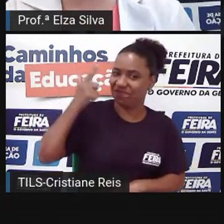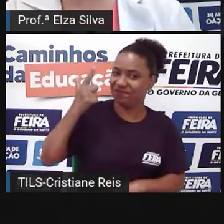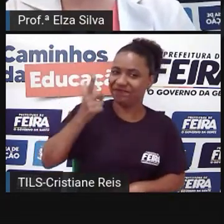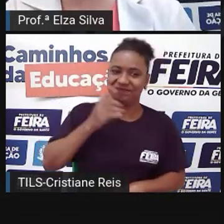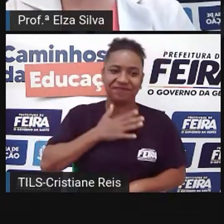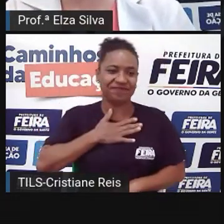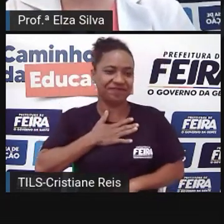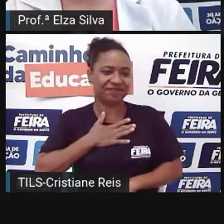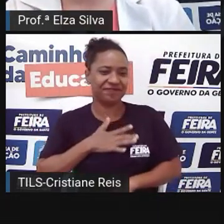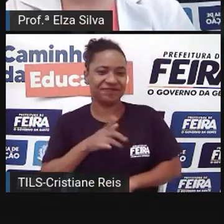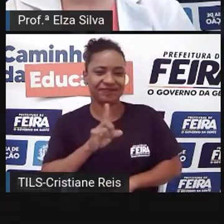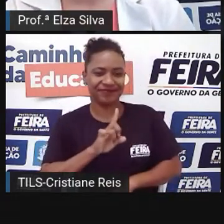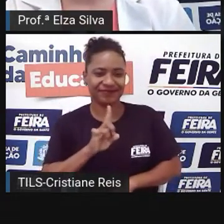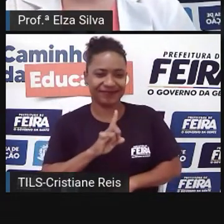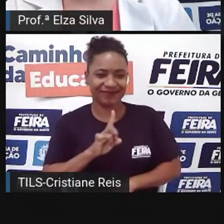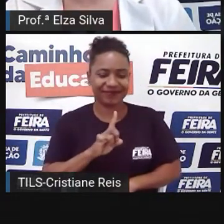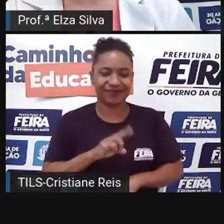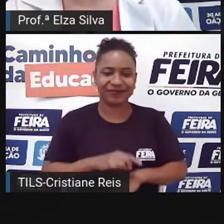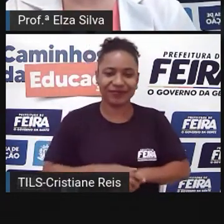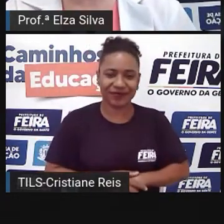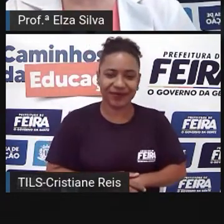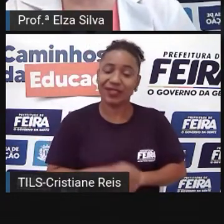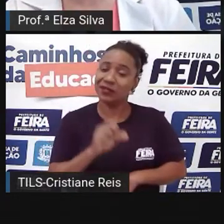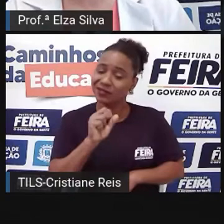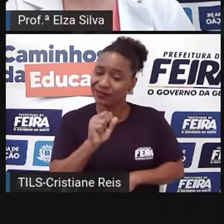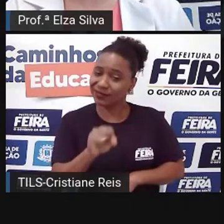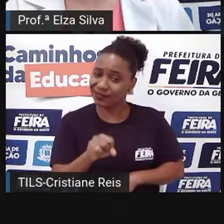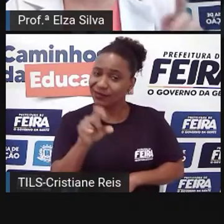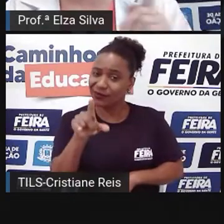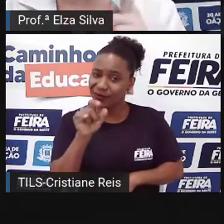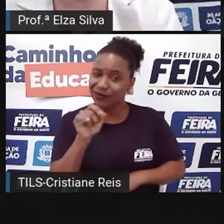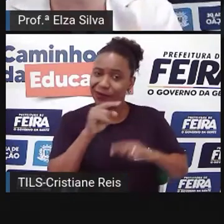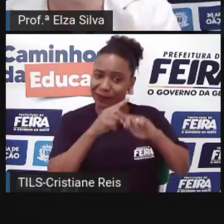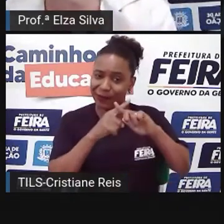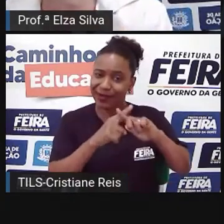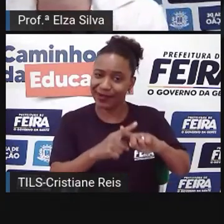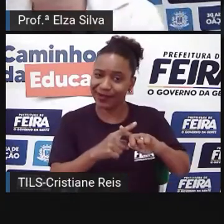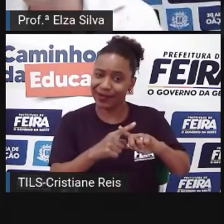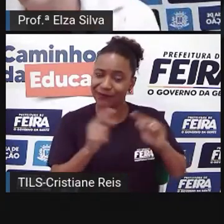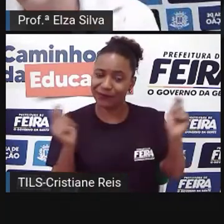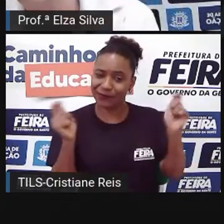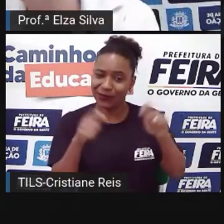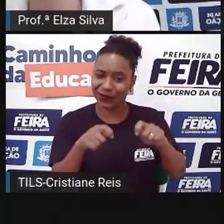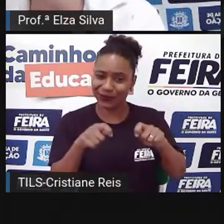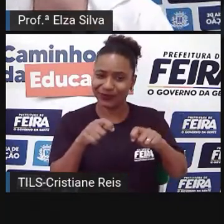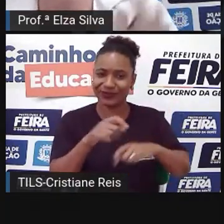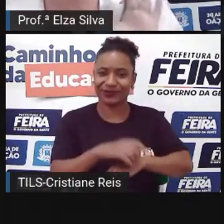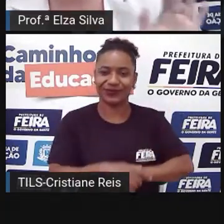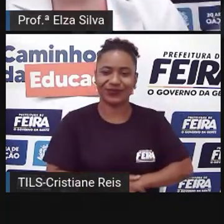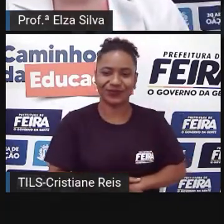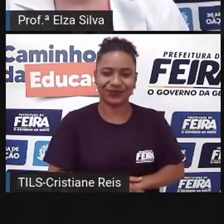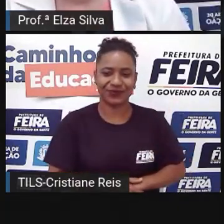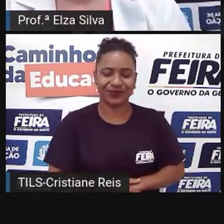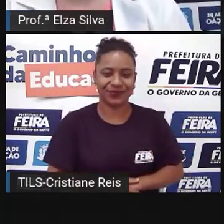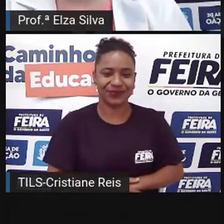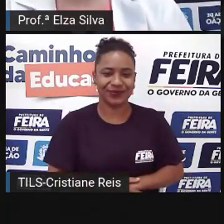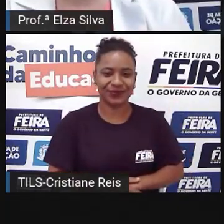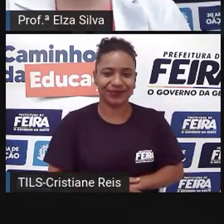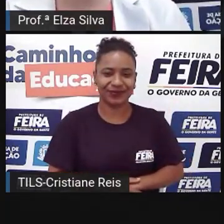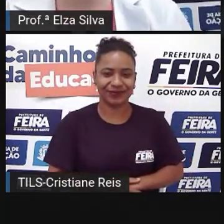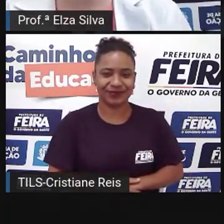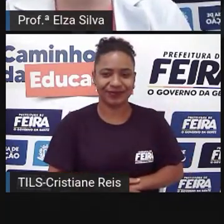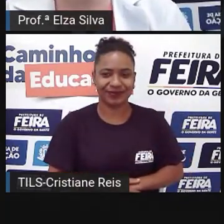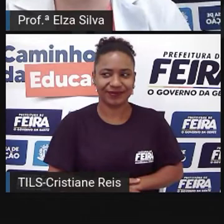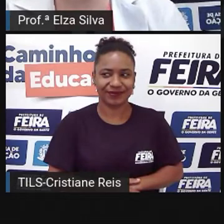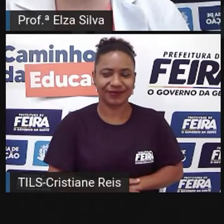you E você? Se você escolheu Não esqueça de marcar um X Aí na sua tabela To go